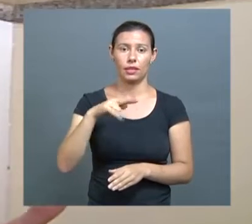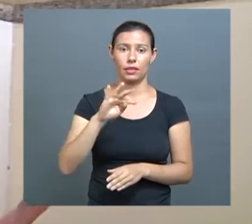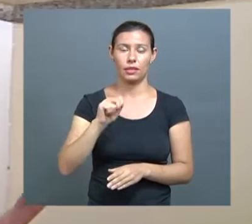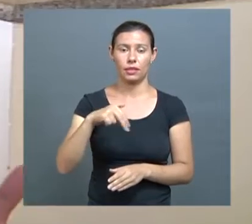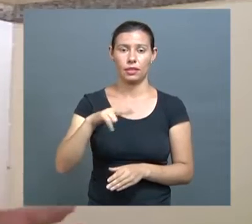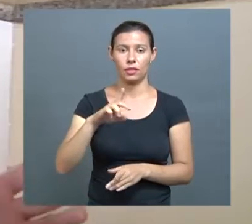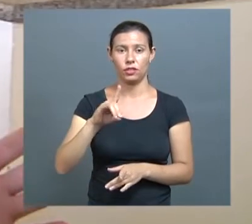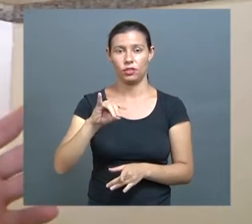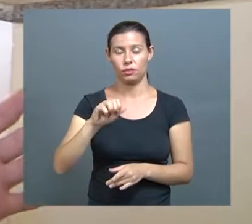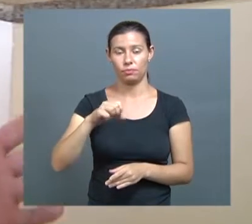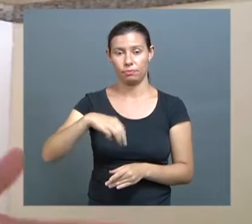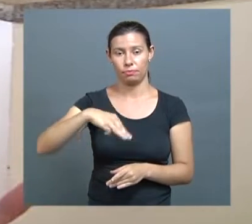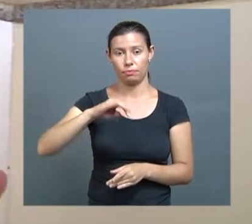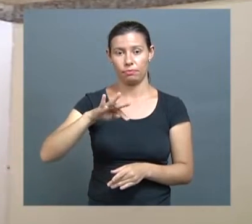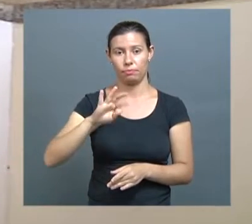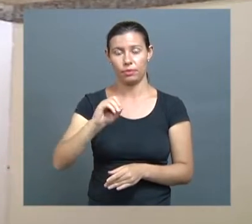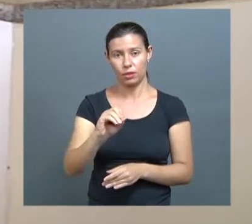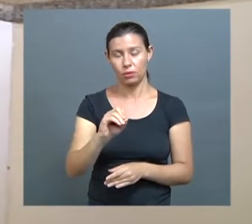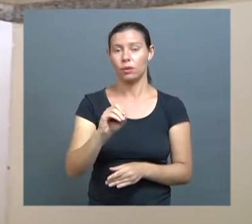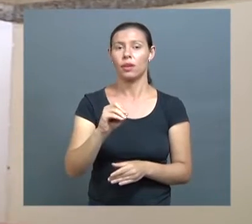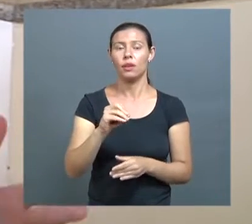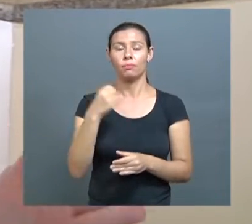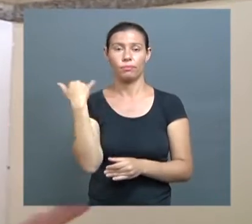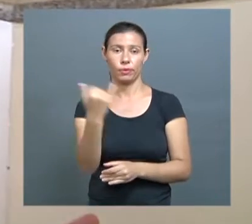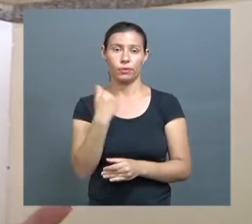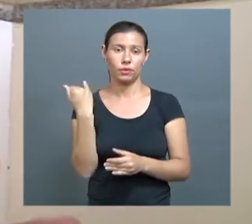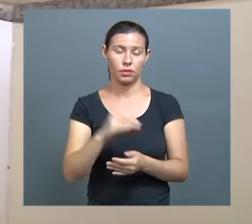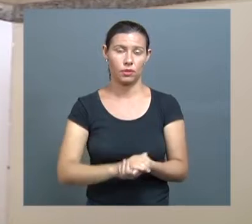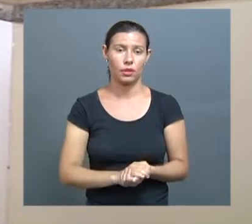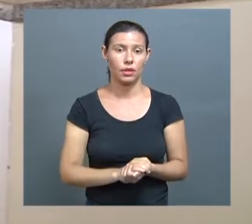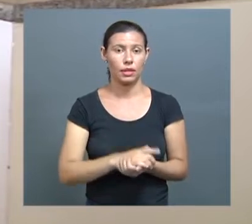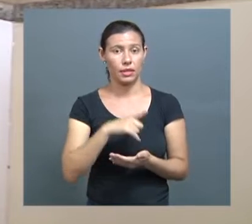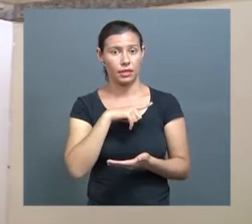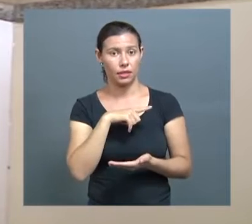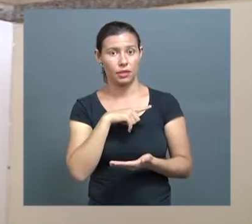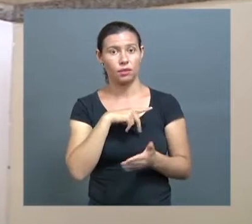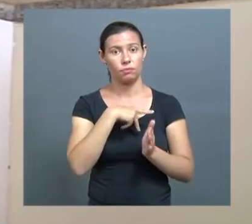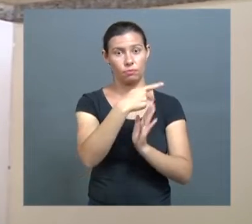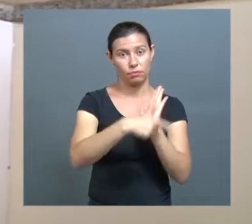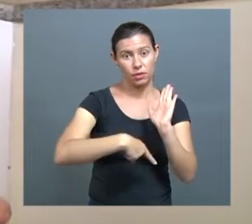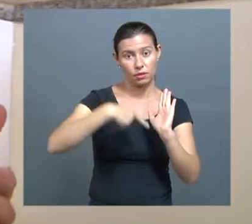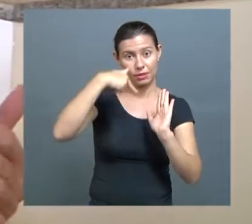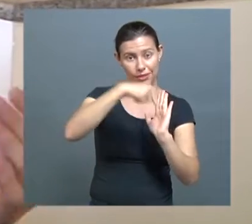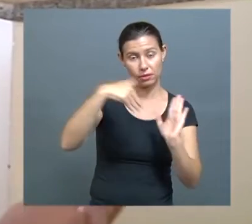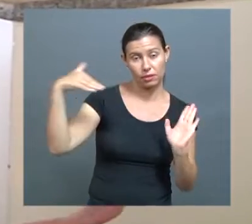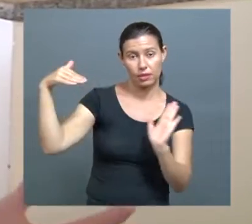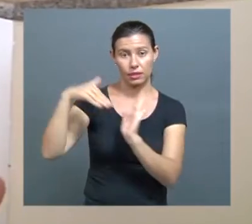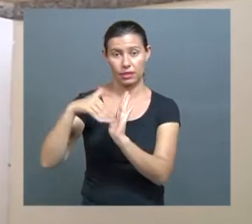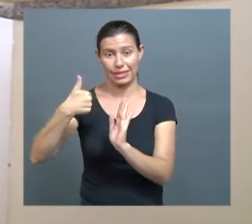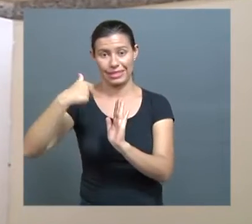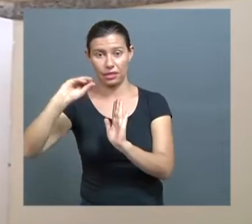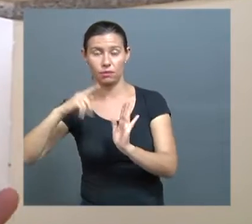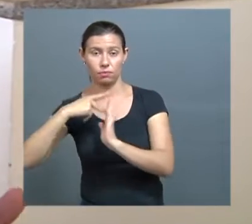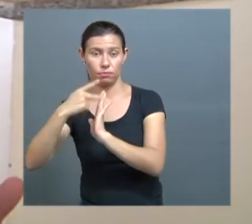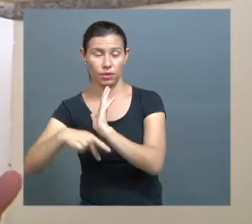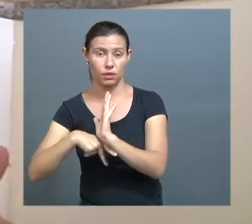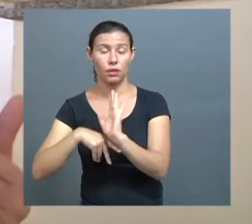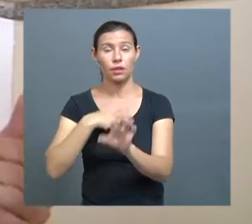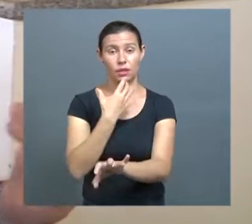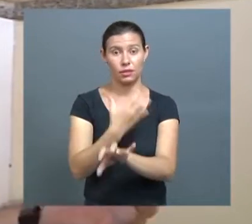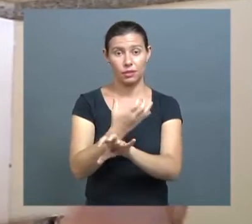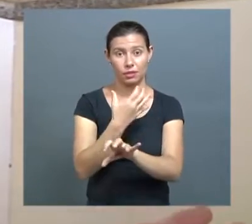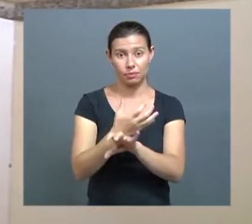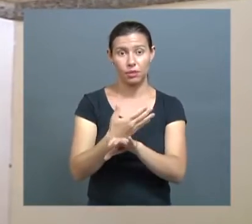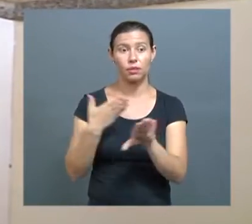Aqui na nossa graduação a gente tem a disciplina obrigatória de pronto-atendimento que vai do sétimo ao décimo período. E nessas disciplinas a gente precisa